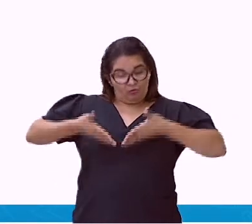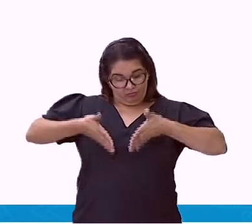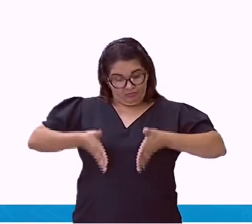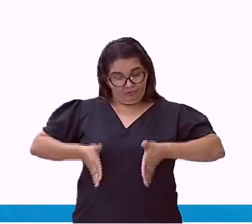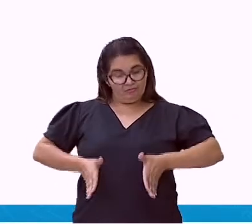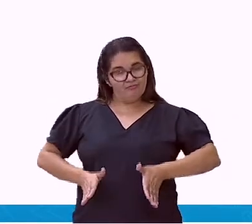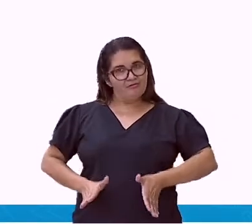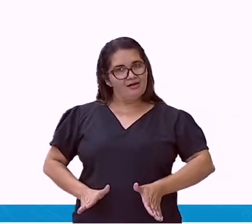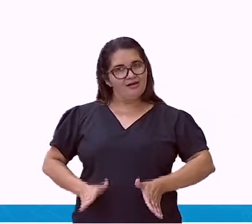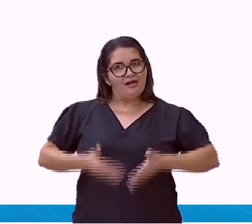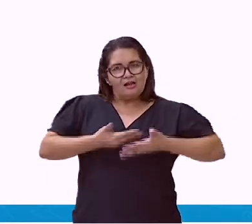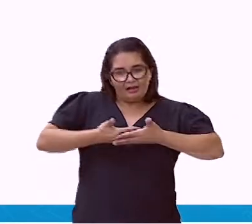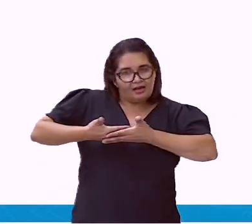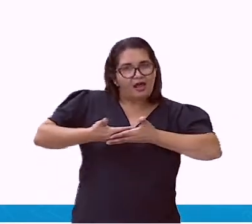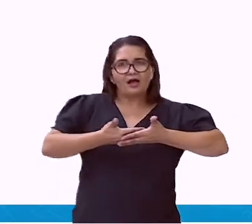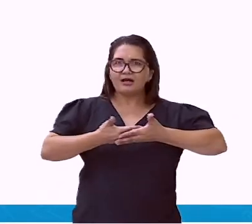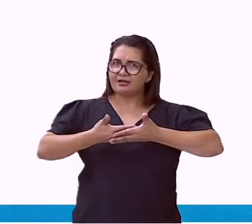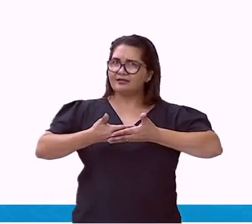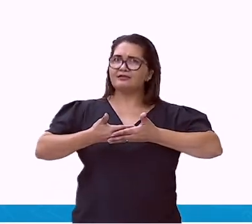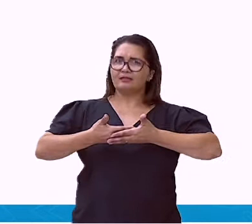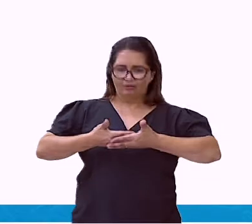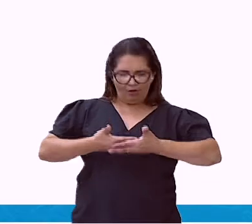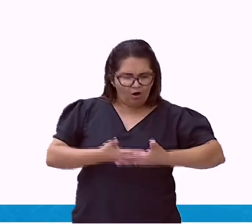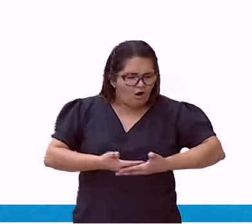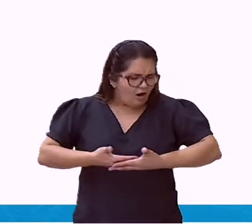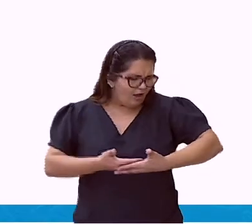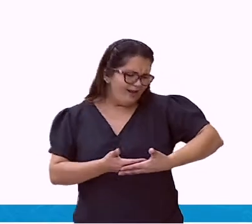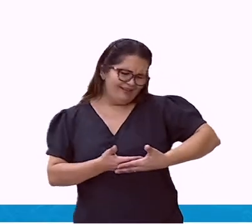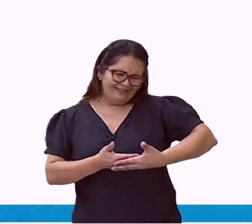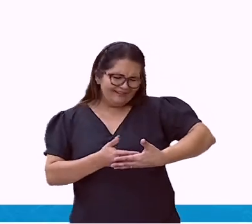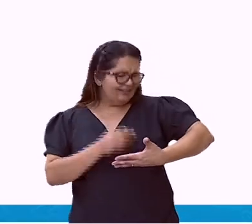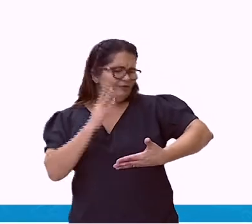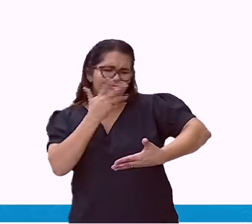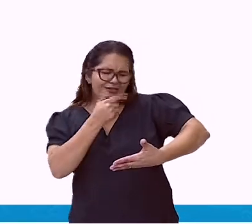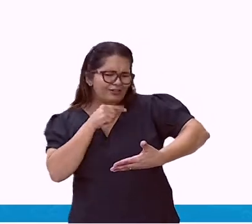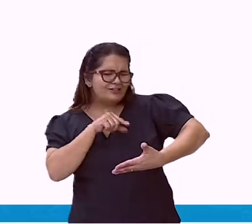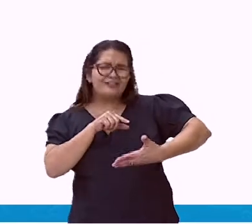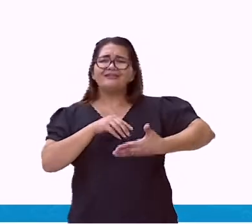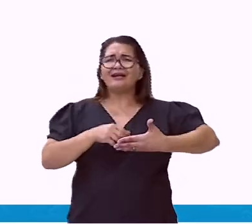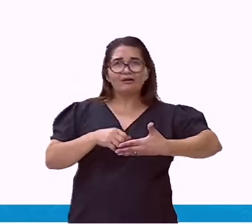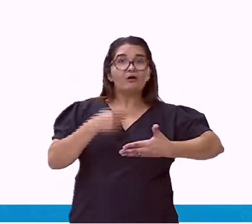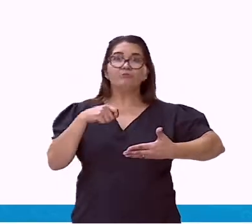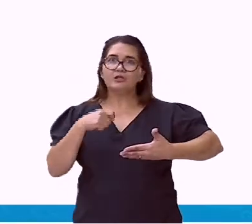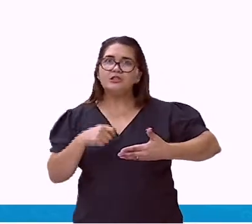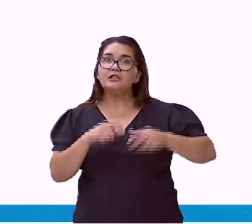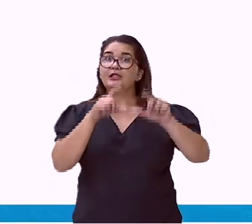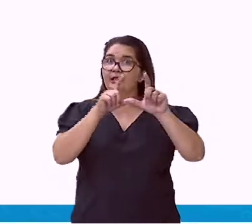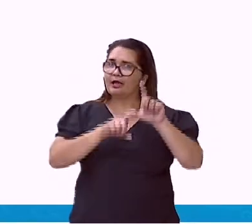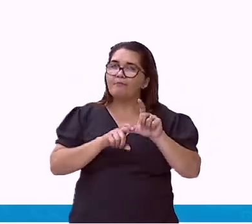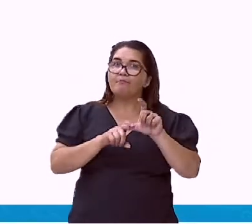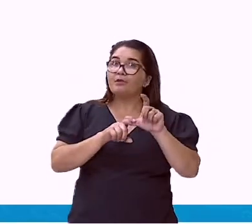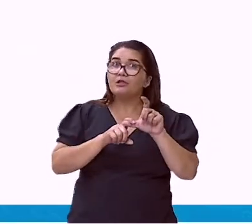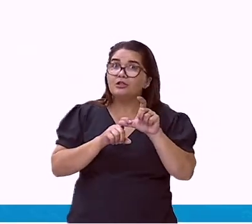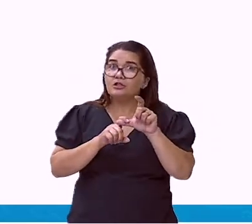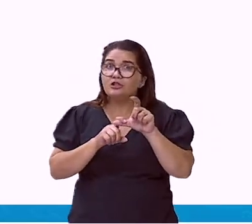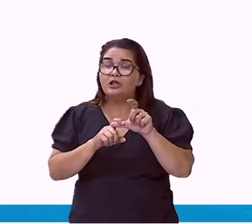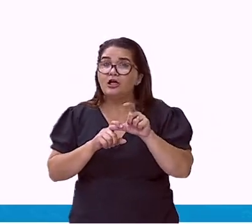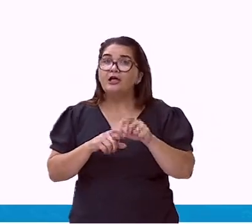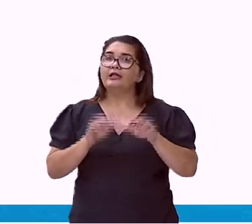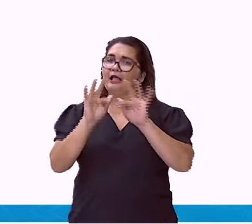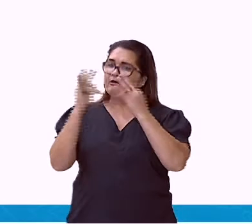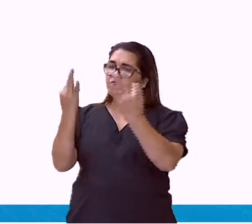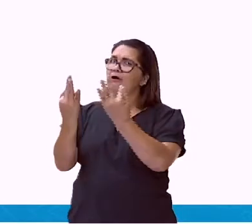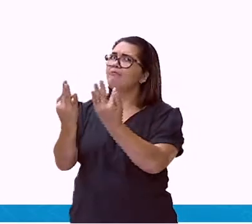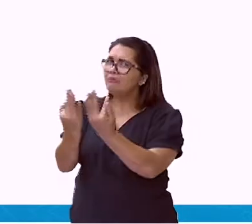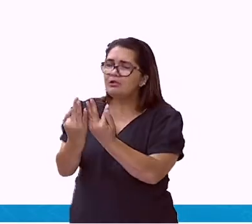recém-nascido, ele depende dos pais. O recém-nascido, ele não consegue se alimentar sozinho, tomar o banho. Ele